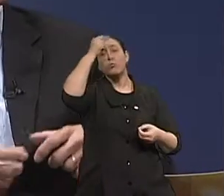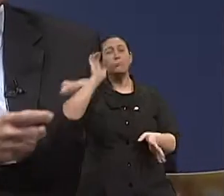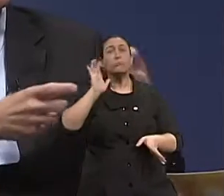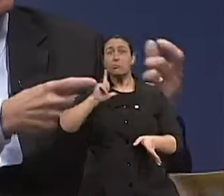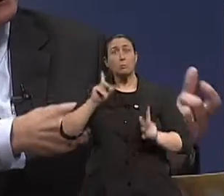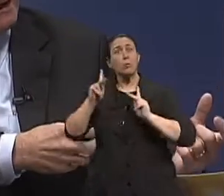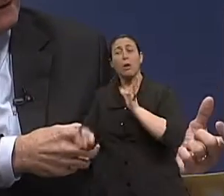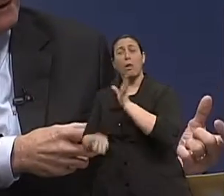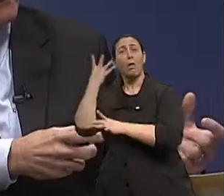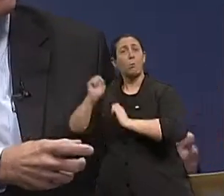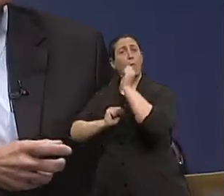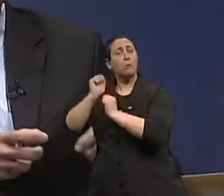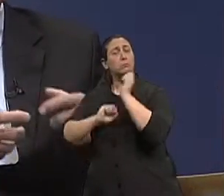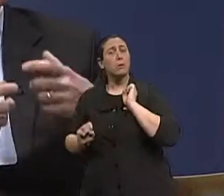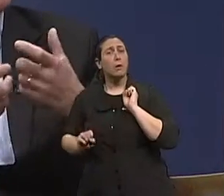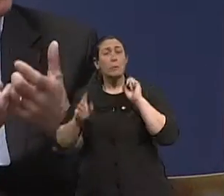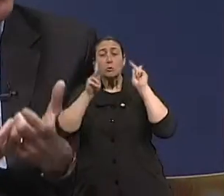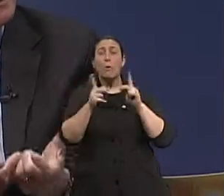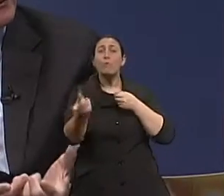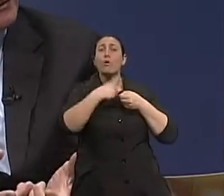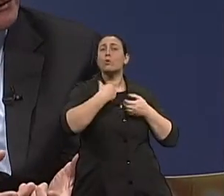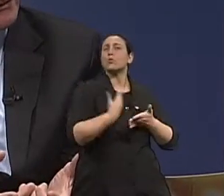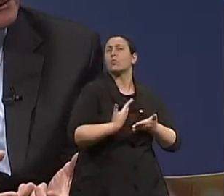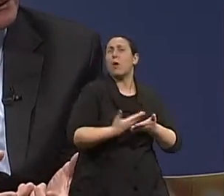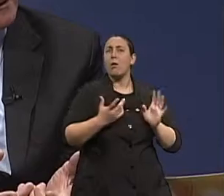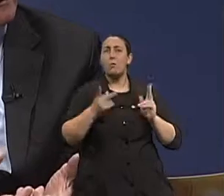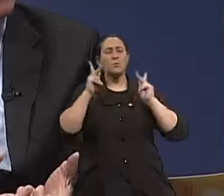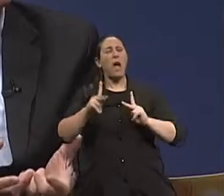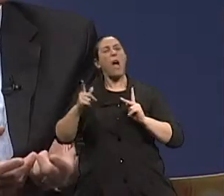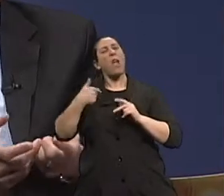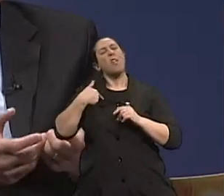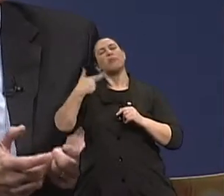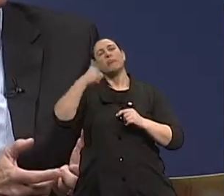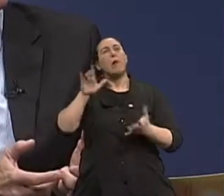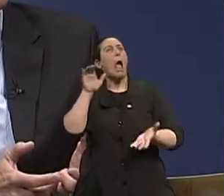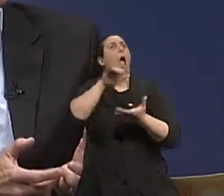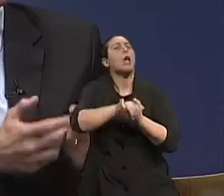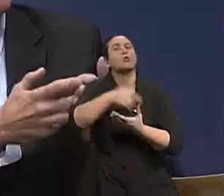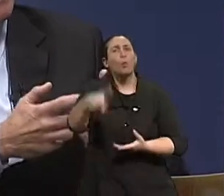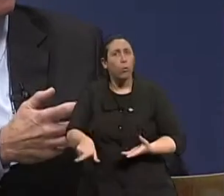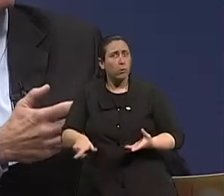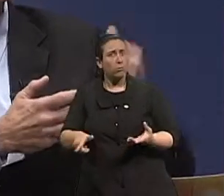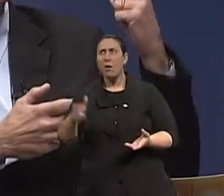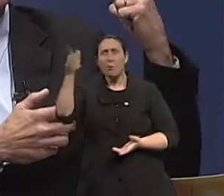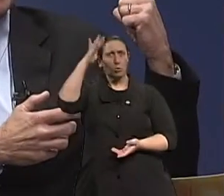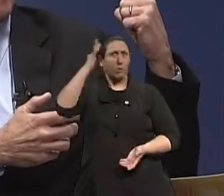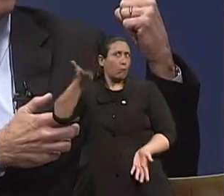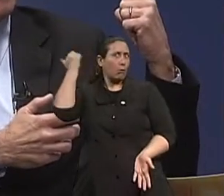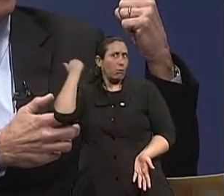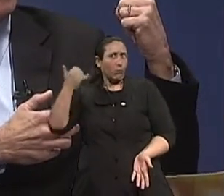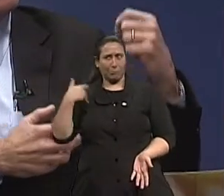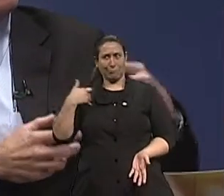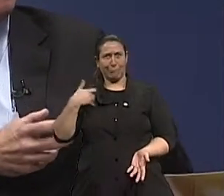pessoas voltando a estudar, pessoas refazendo as suas vidas afetivas. Ora, quando é que se imaginou isso do passado, do idoso do